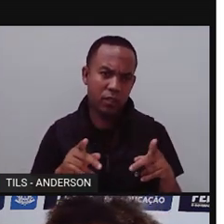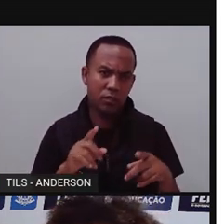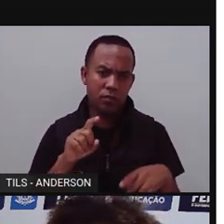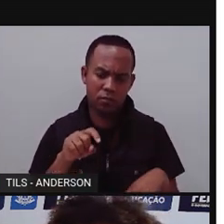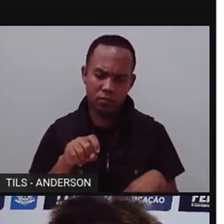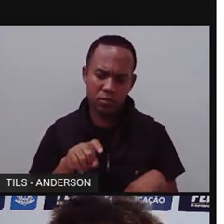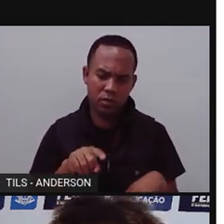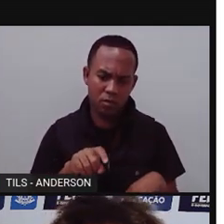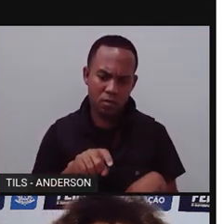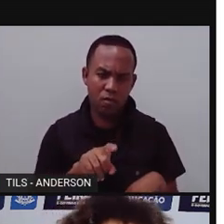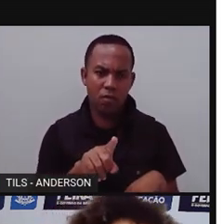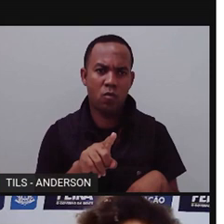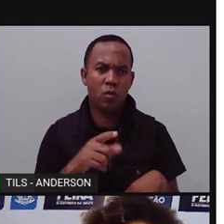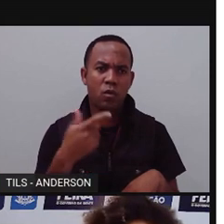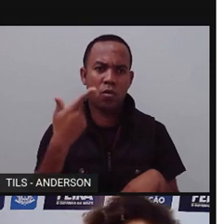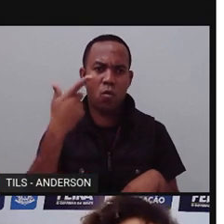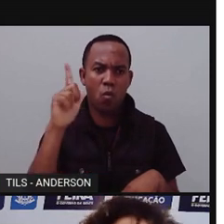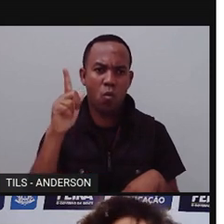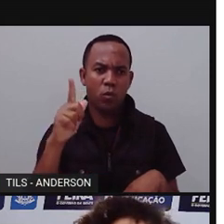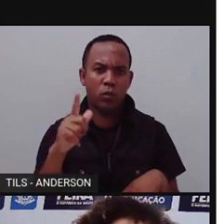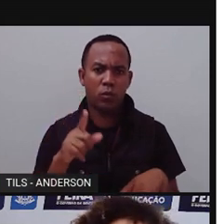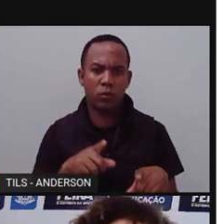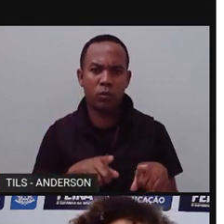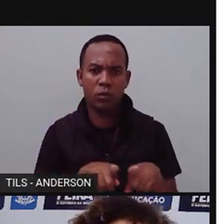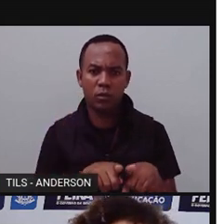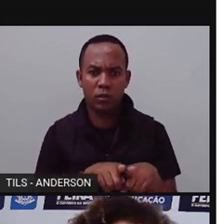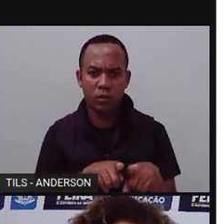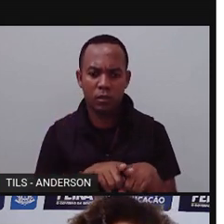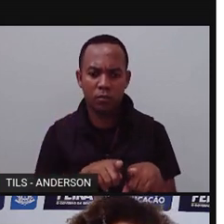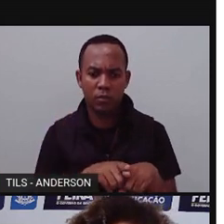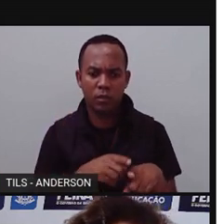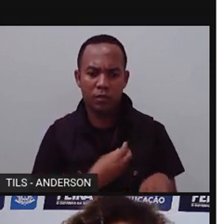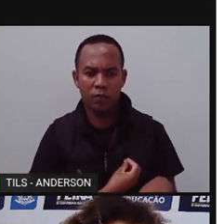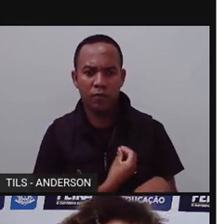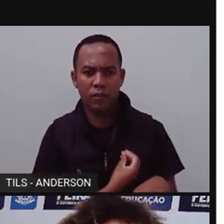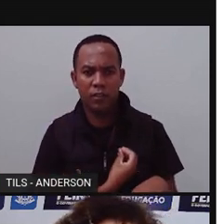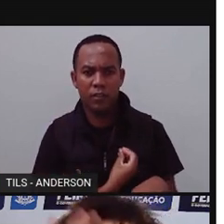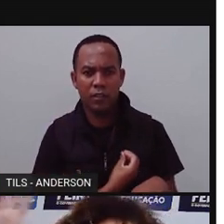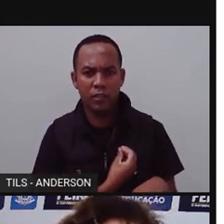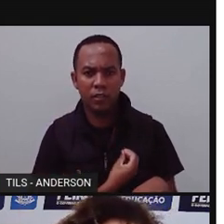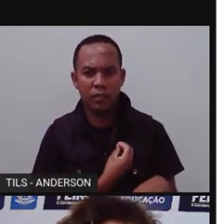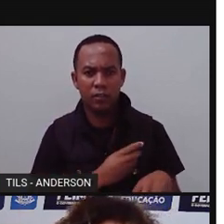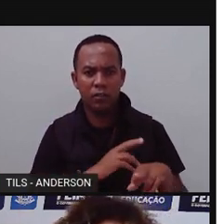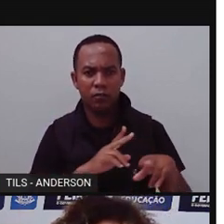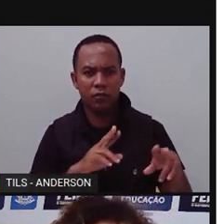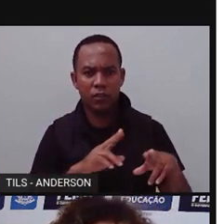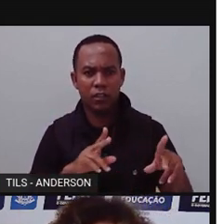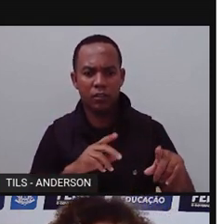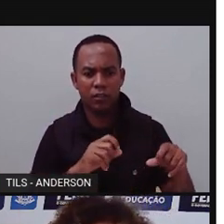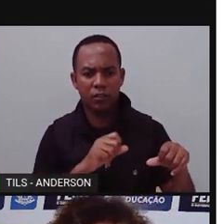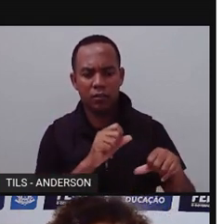comeu um outro ser vivo em decomposição. E aí você tem várias possibilidades. O que acaba